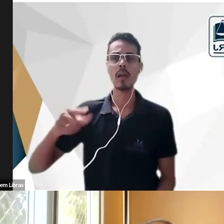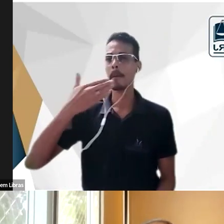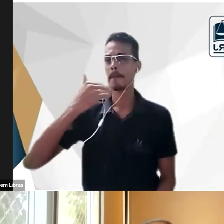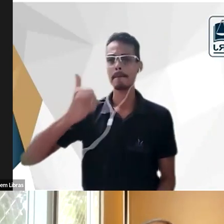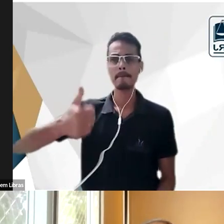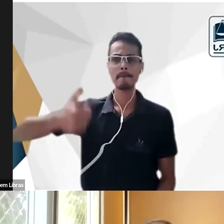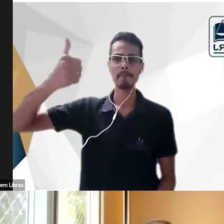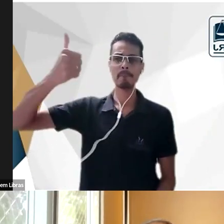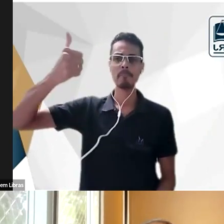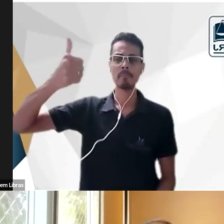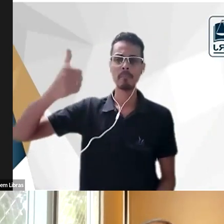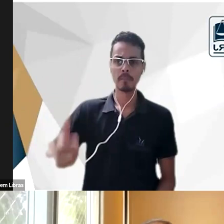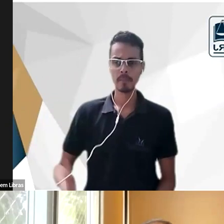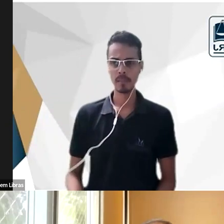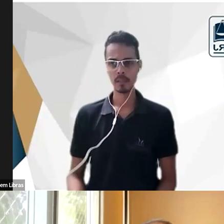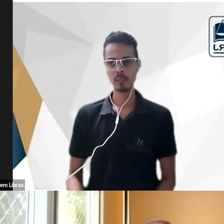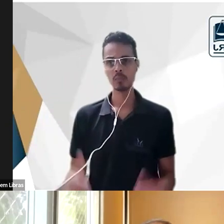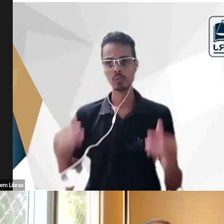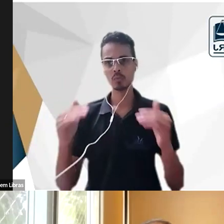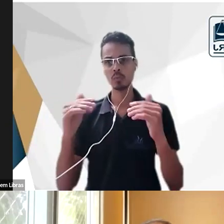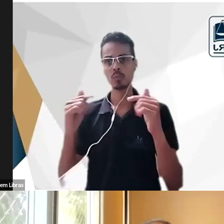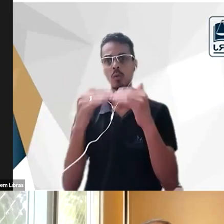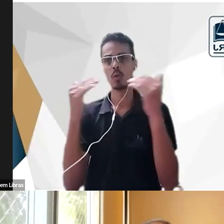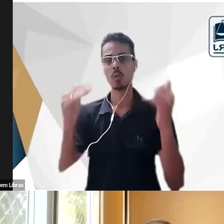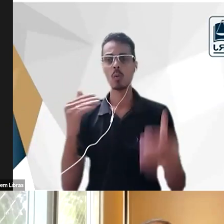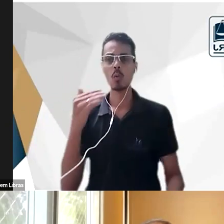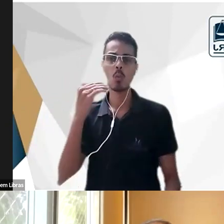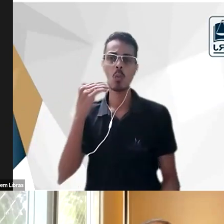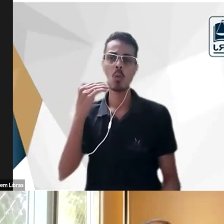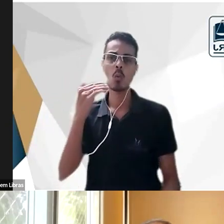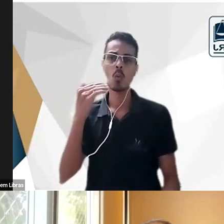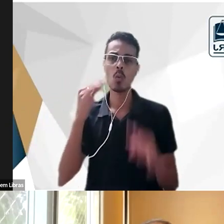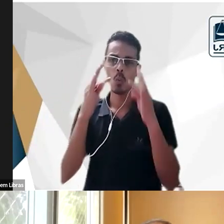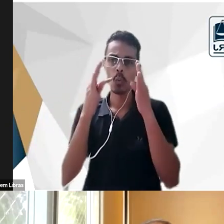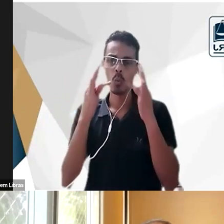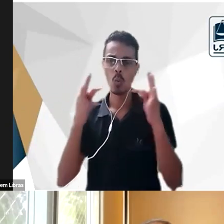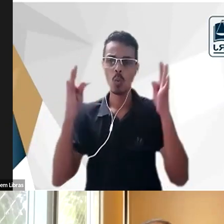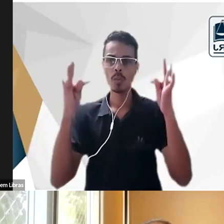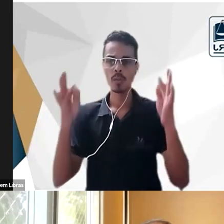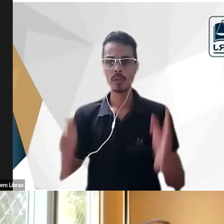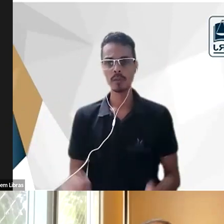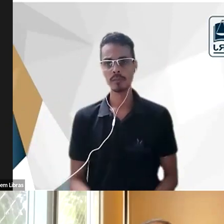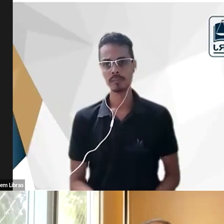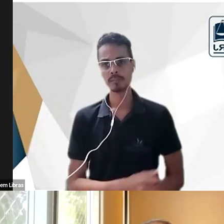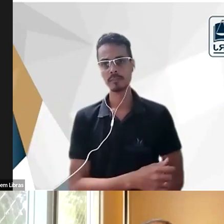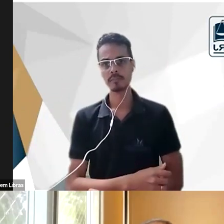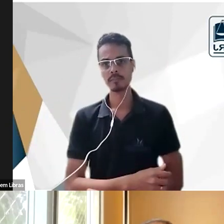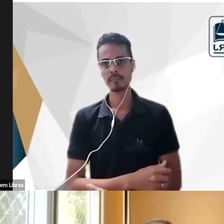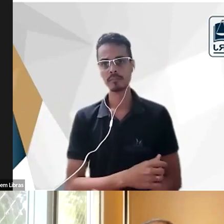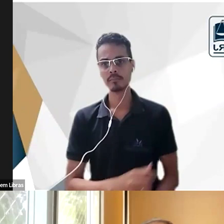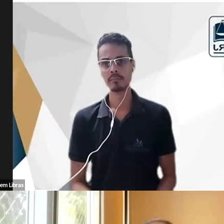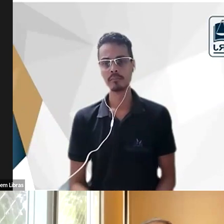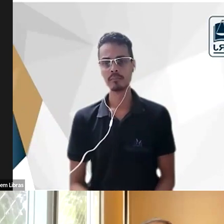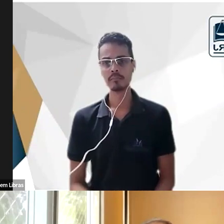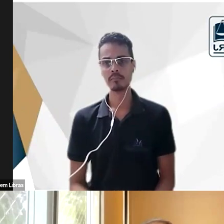segundo a visão de Itubir Barreto ou seja ele é péssimo mas no cenário atual o que a gente tem de melhor